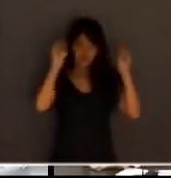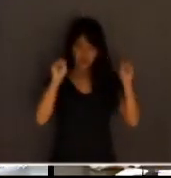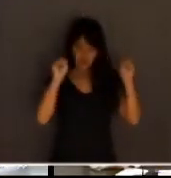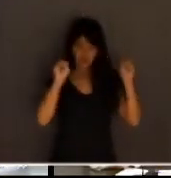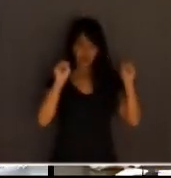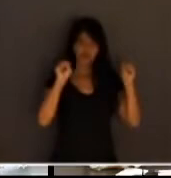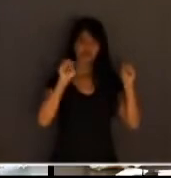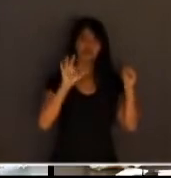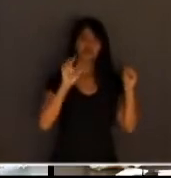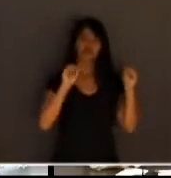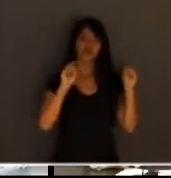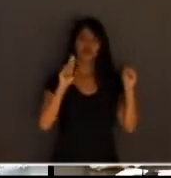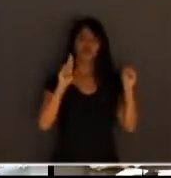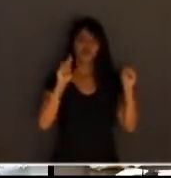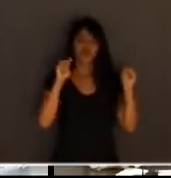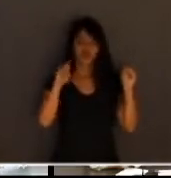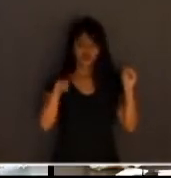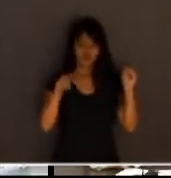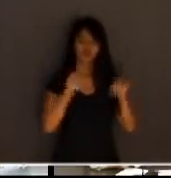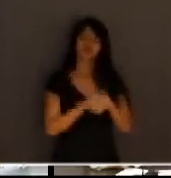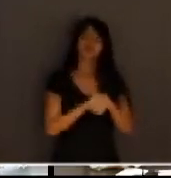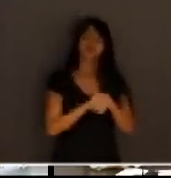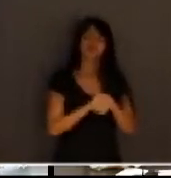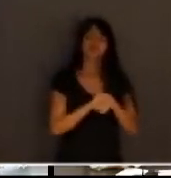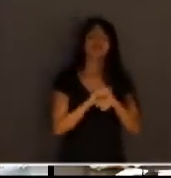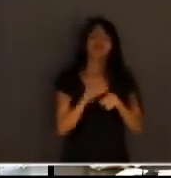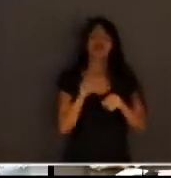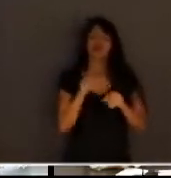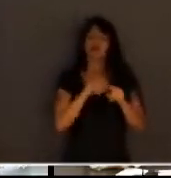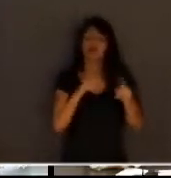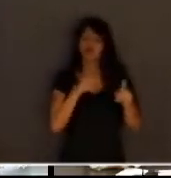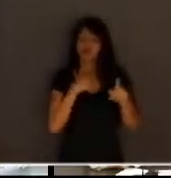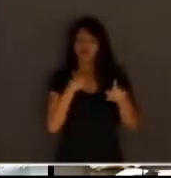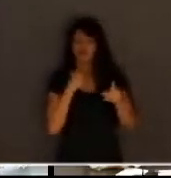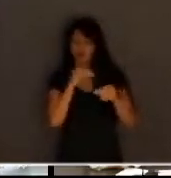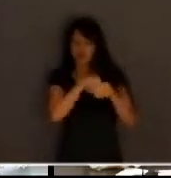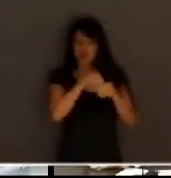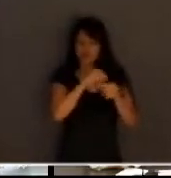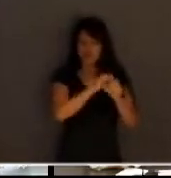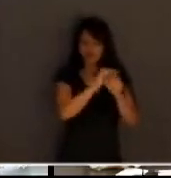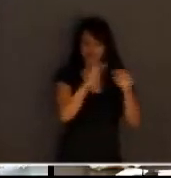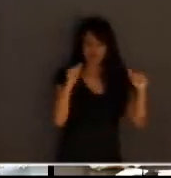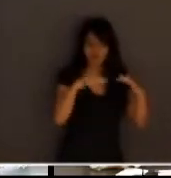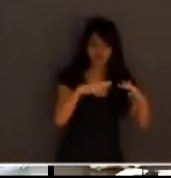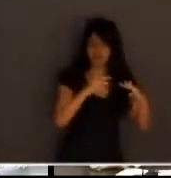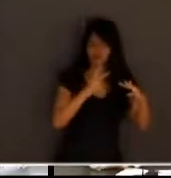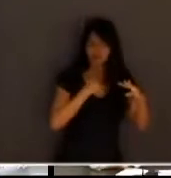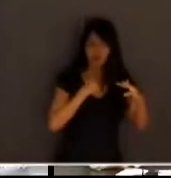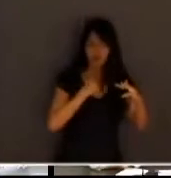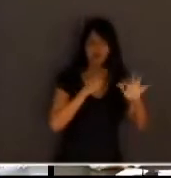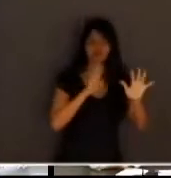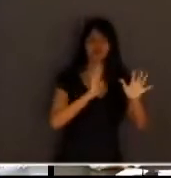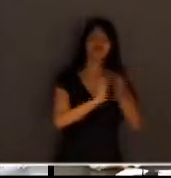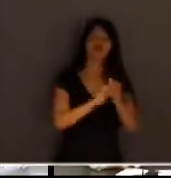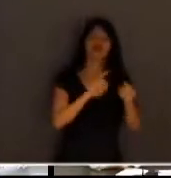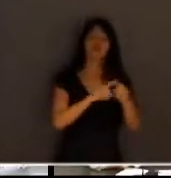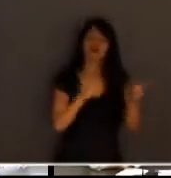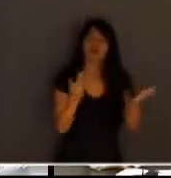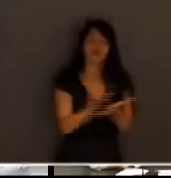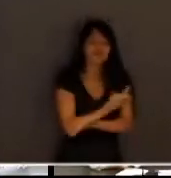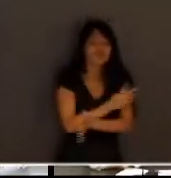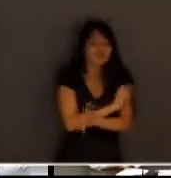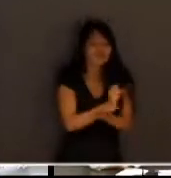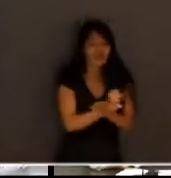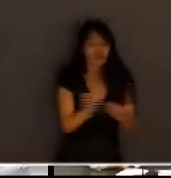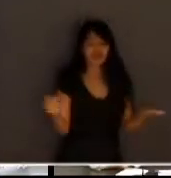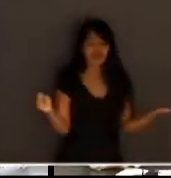do lado de fora, do fórum, para que não tenha o tumulto interno. Mas, enfim, o leite está derramado. O maior problema